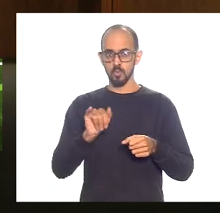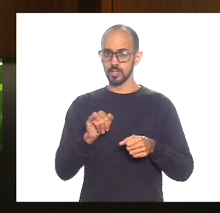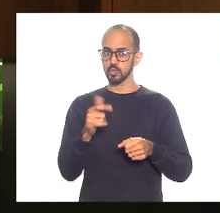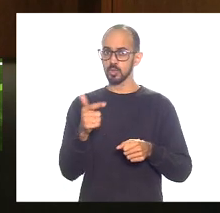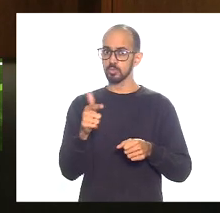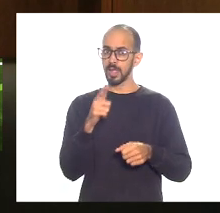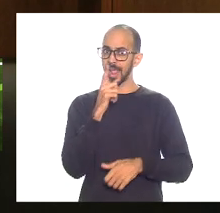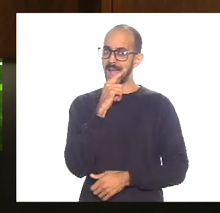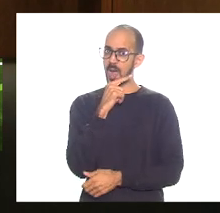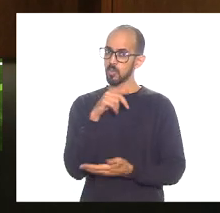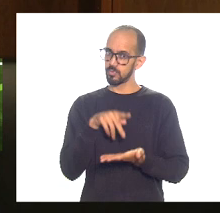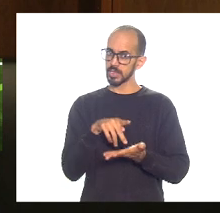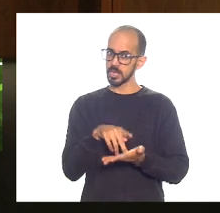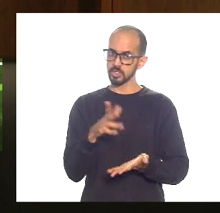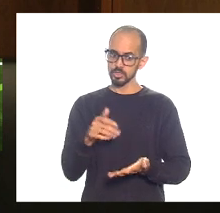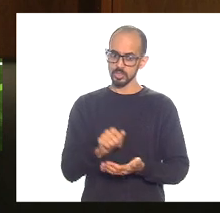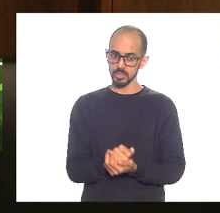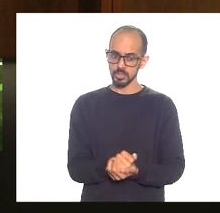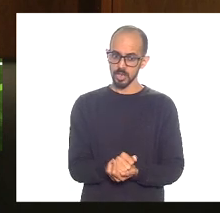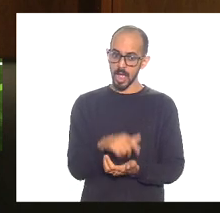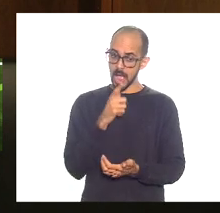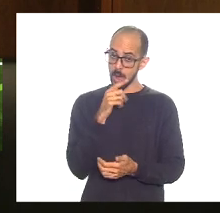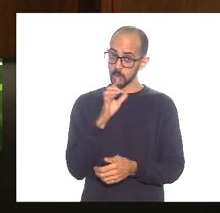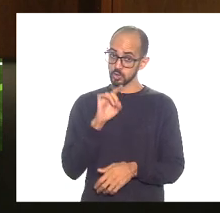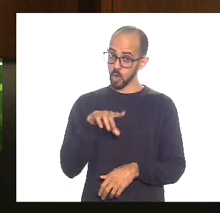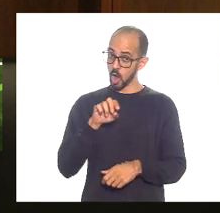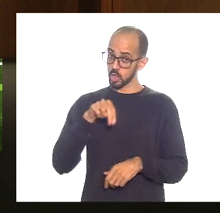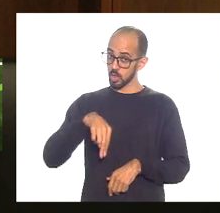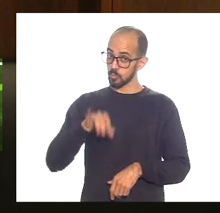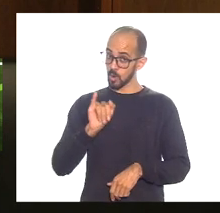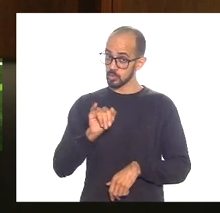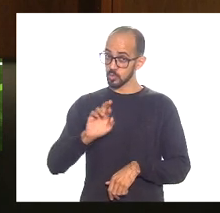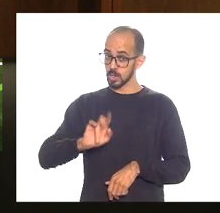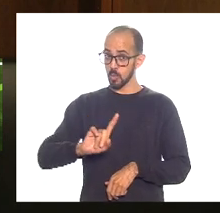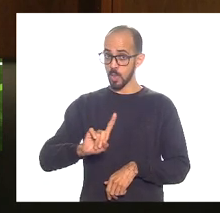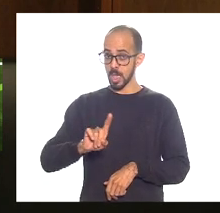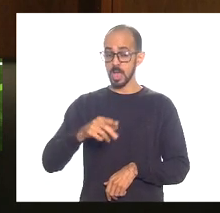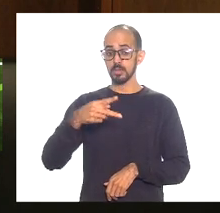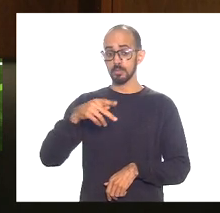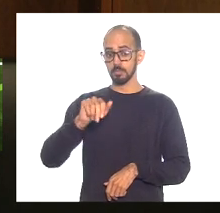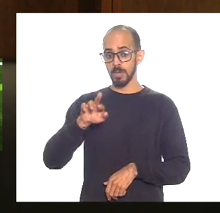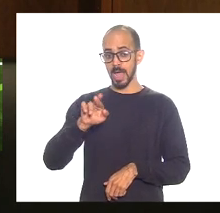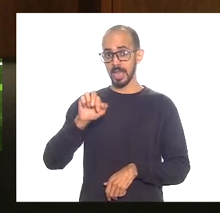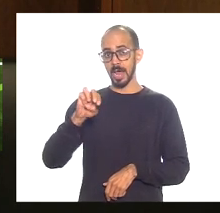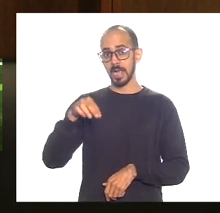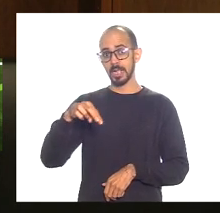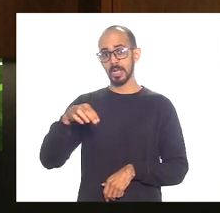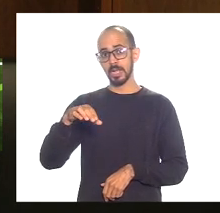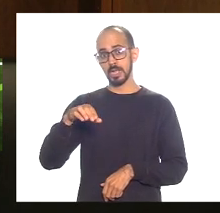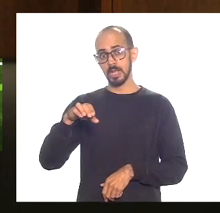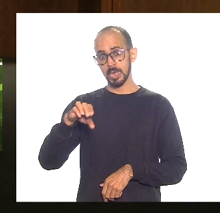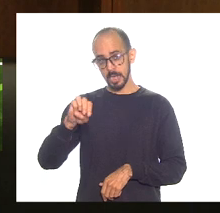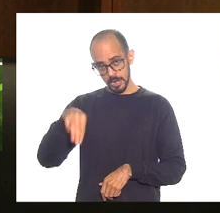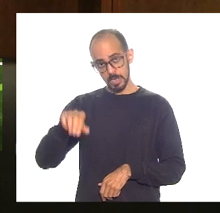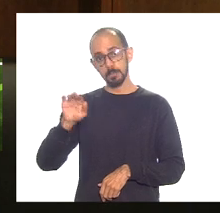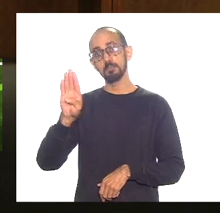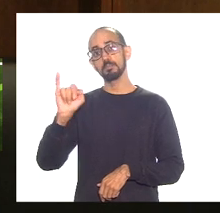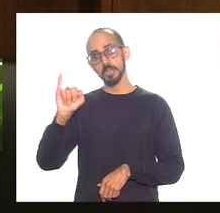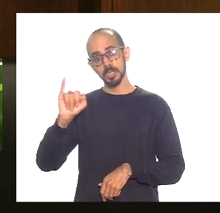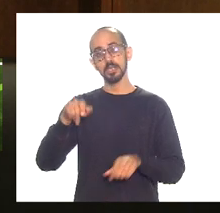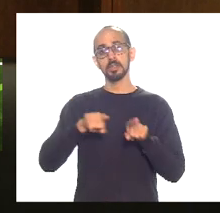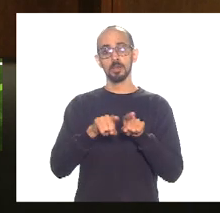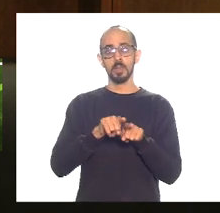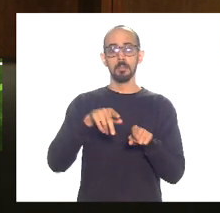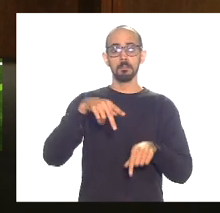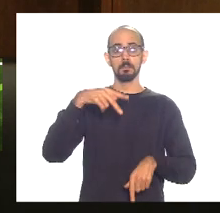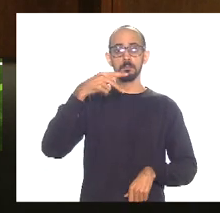delegado que a água só vem de Nova Iguaçu pelo contrário a água vem de Paracambi vem de Piraí vem do Paraíba